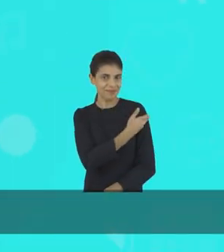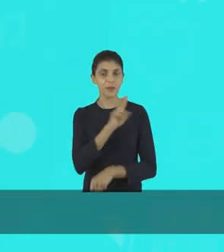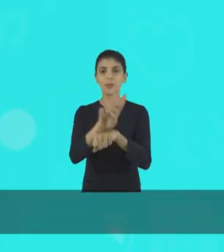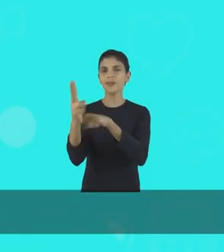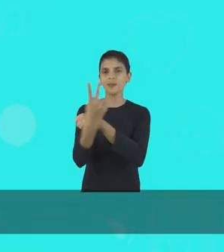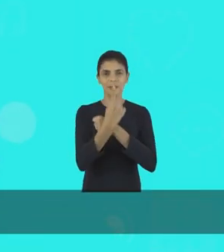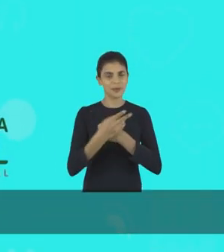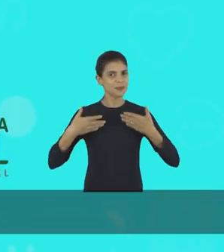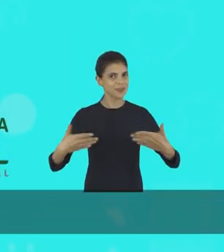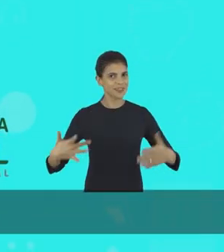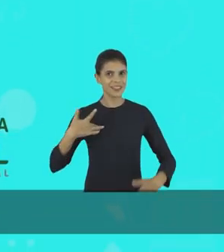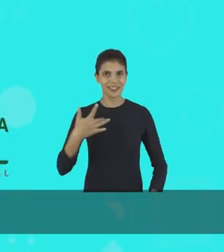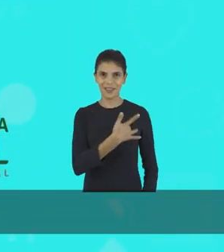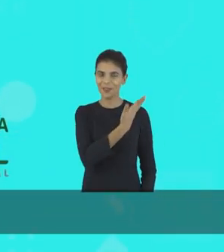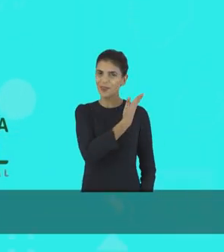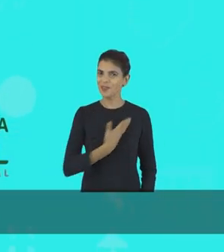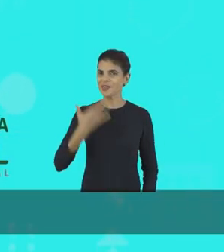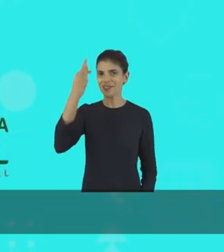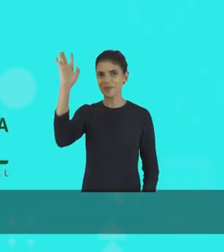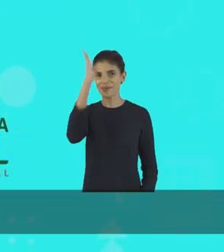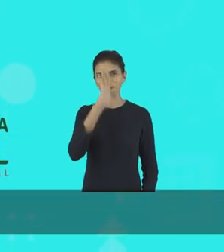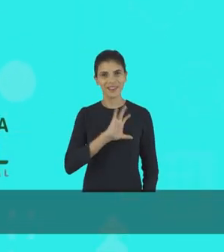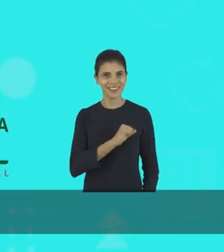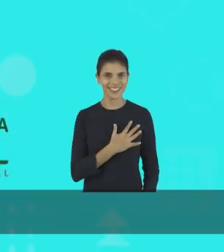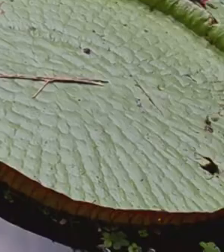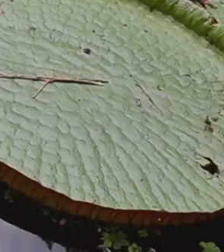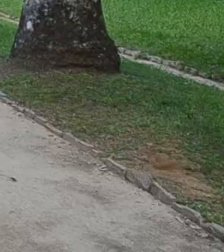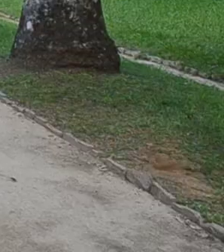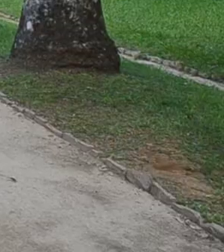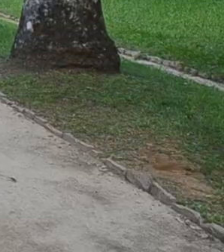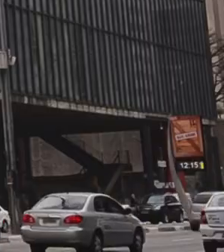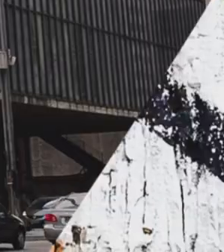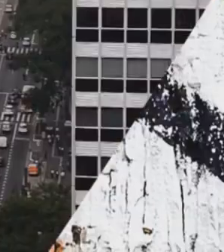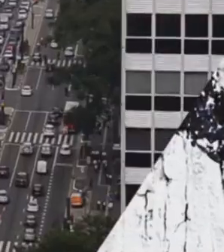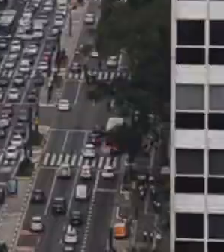para todos. Ministério da Saúde. Governo Federal. Pátria Amada Brasil.